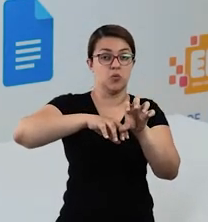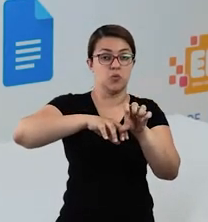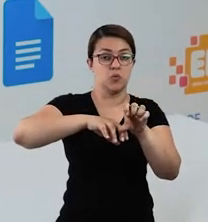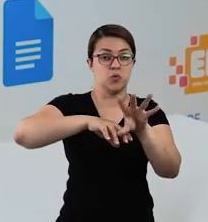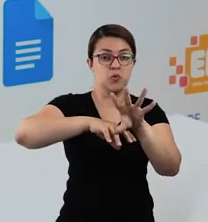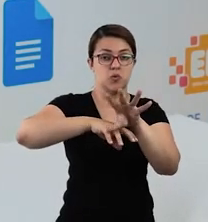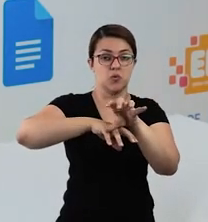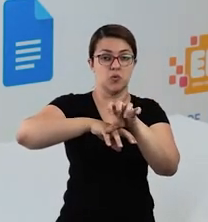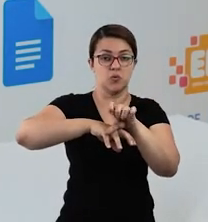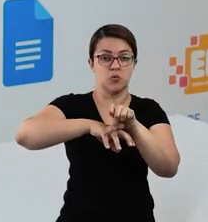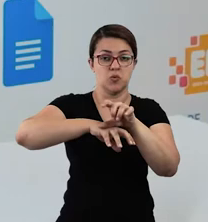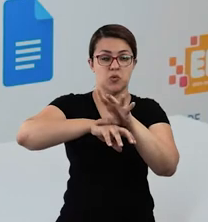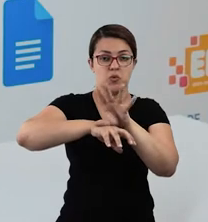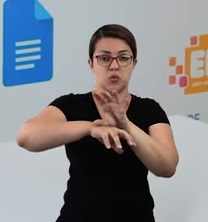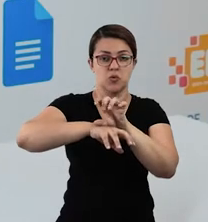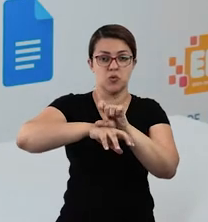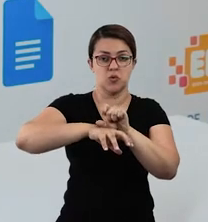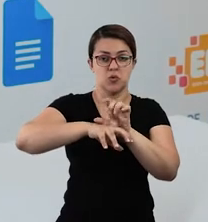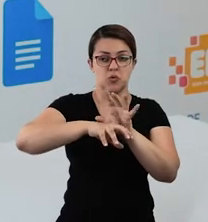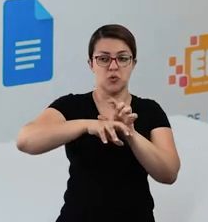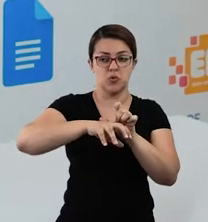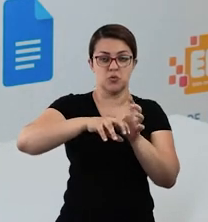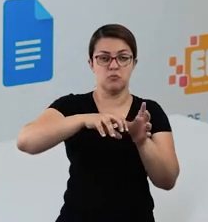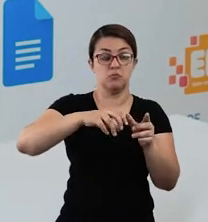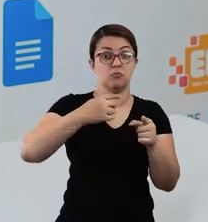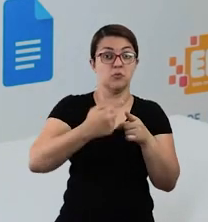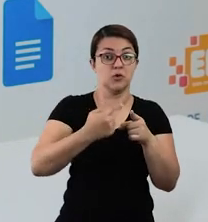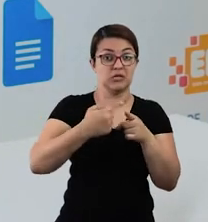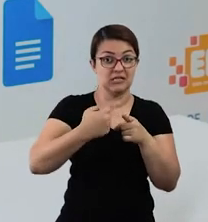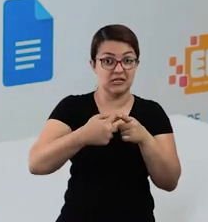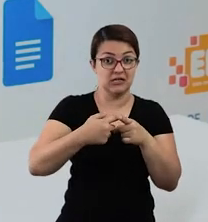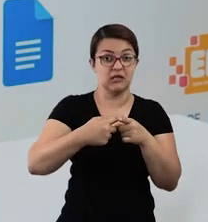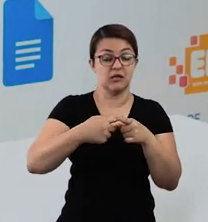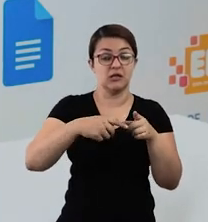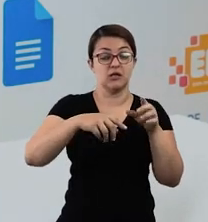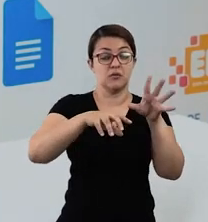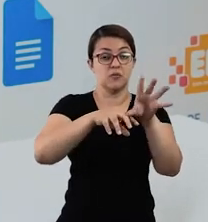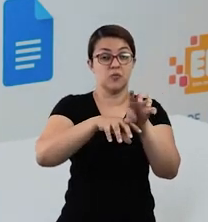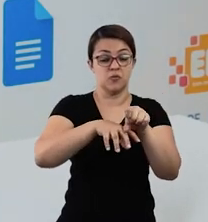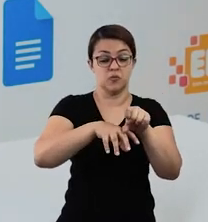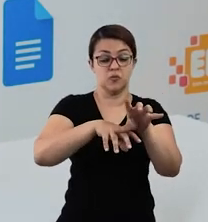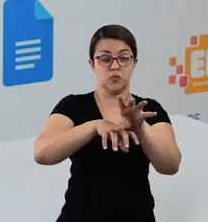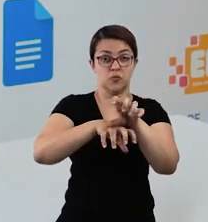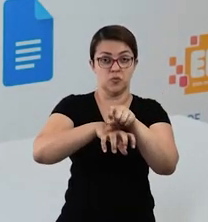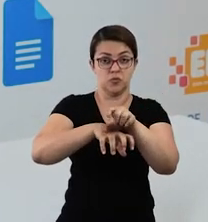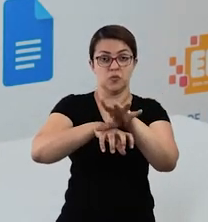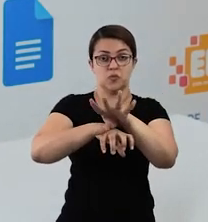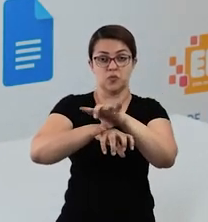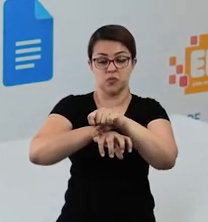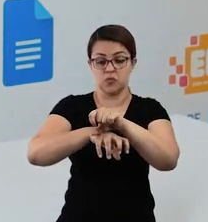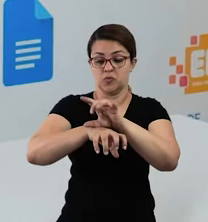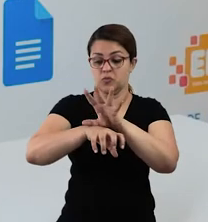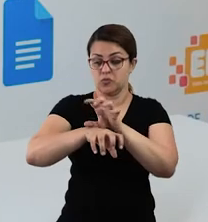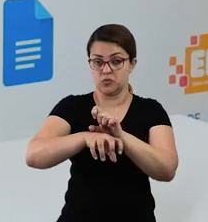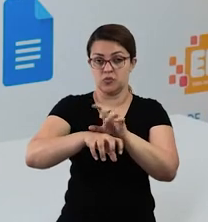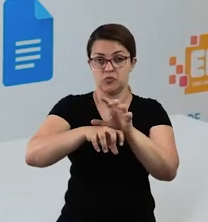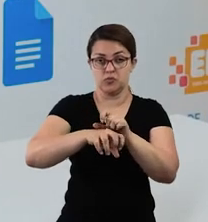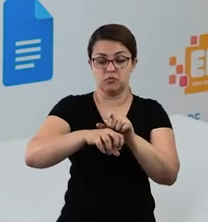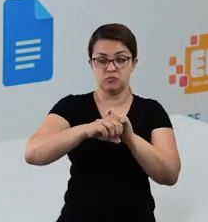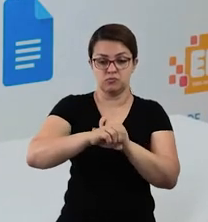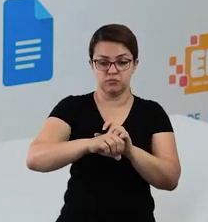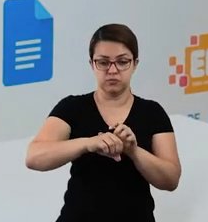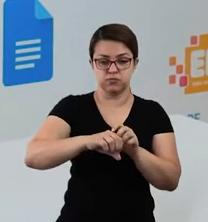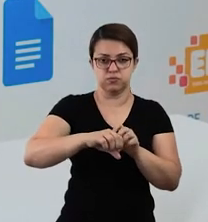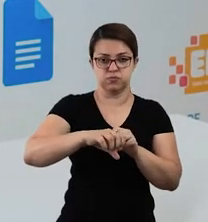Ela vai concentrando densidade. Por quê? Porque ela chupa a água que tem ali naquele recipiente. Quando ela